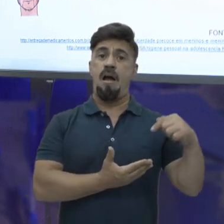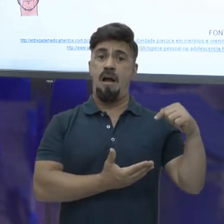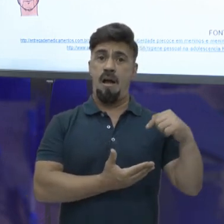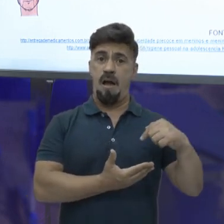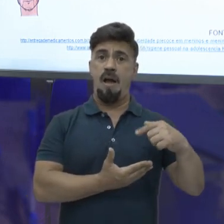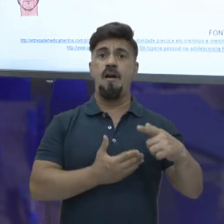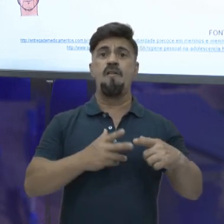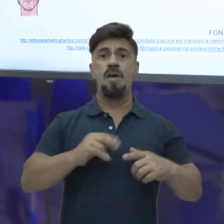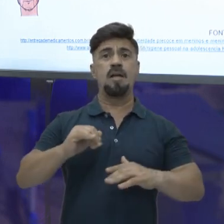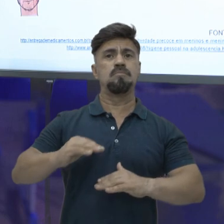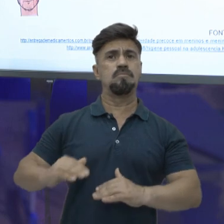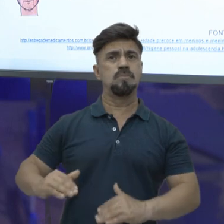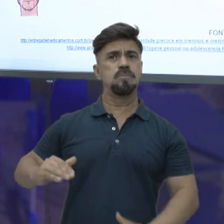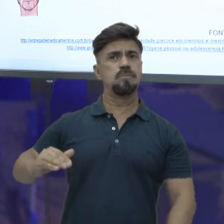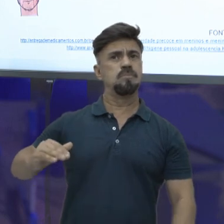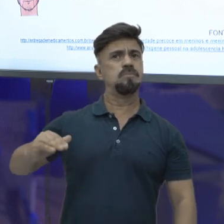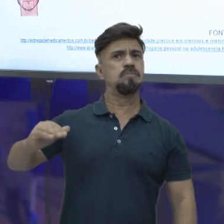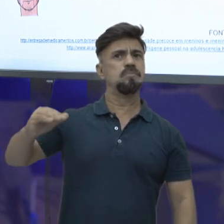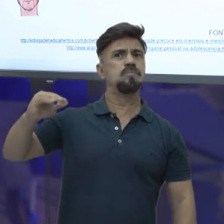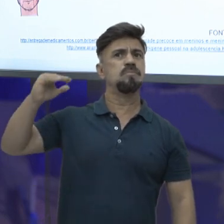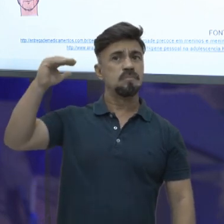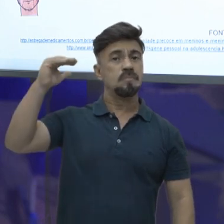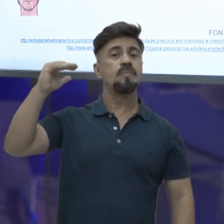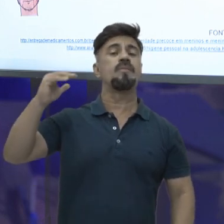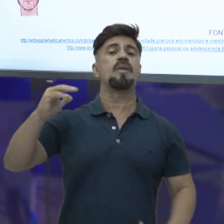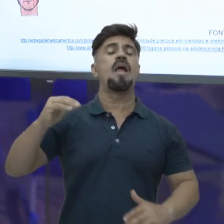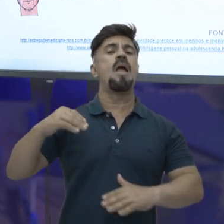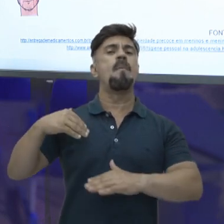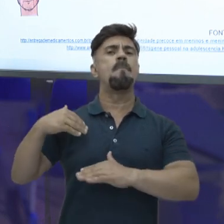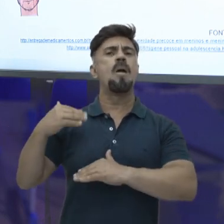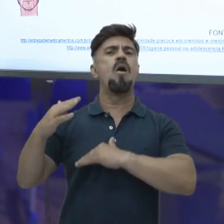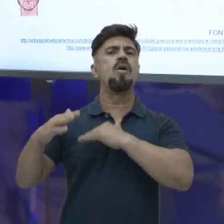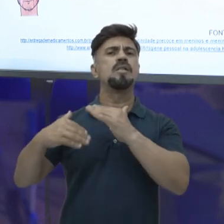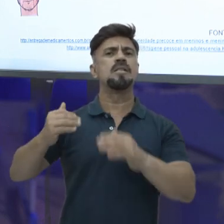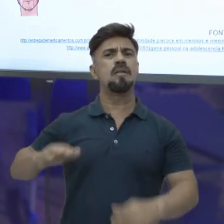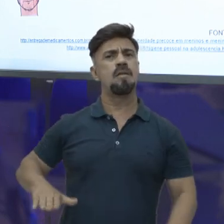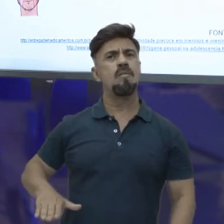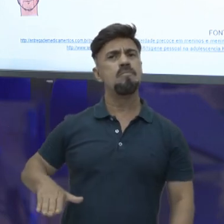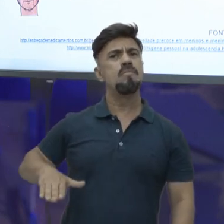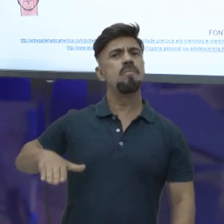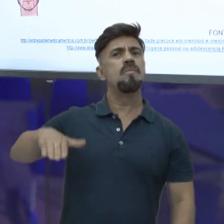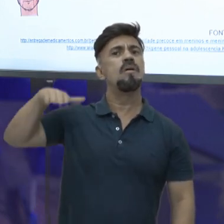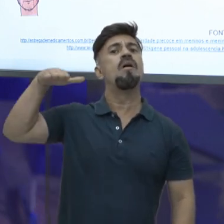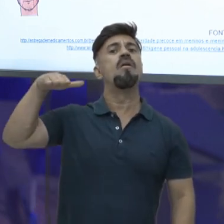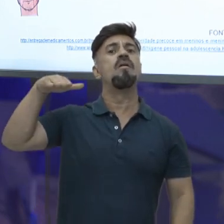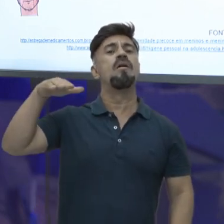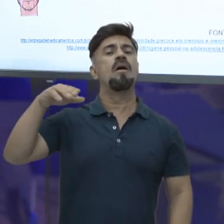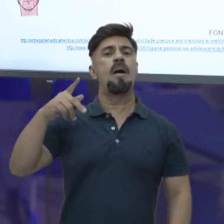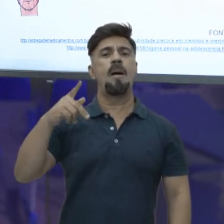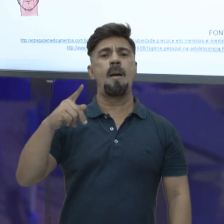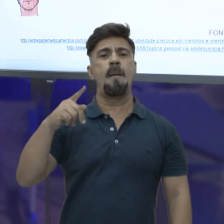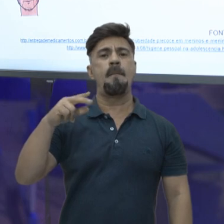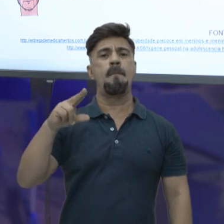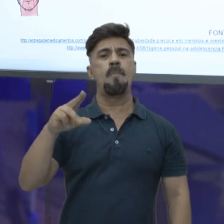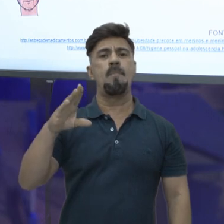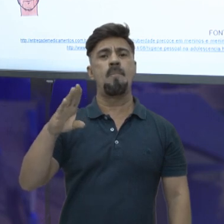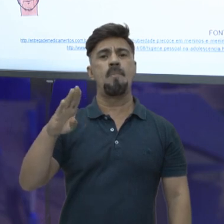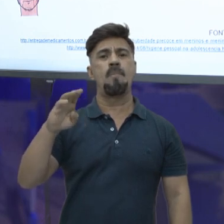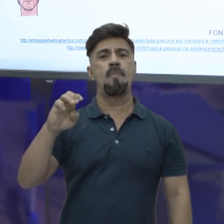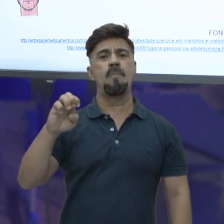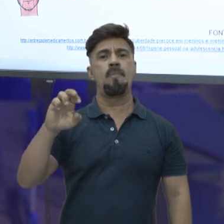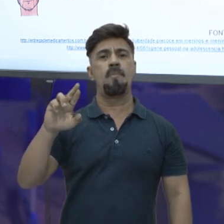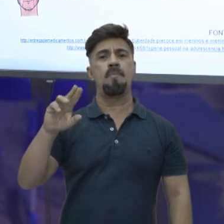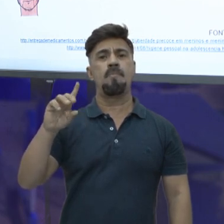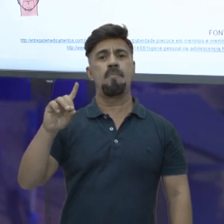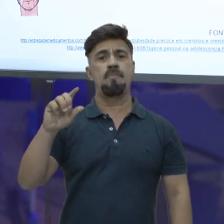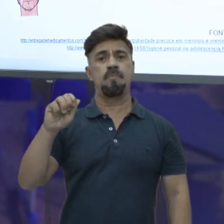então vai crescer até se tornar um adulto. Esse processo entre criança e adulto a gente chama de puberdade. E o que seria a